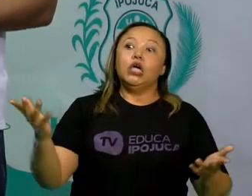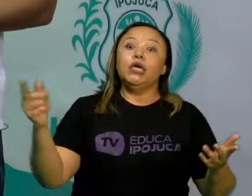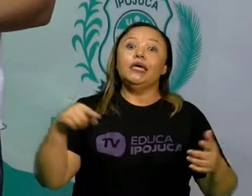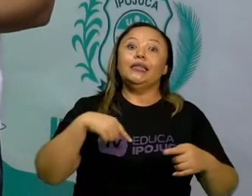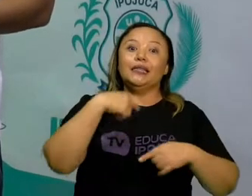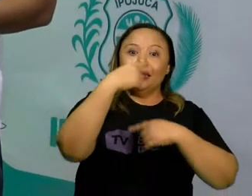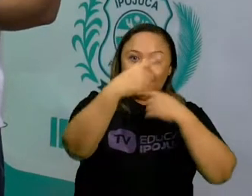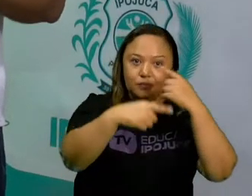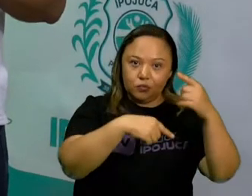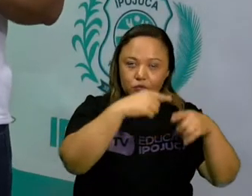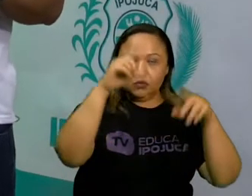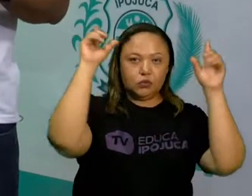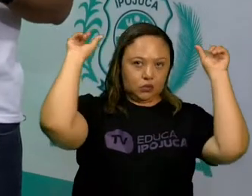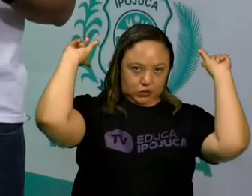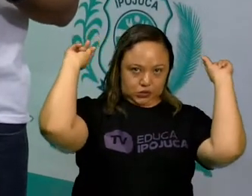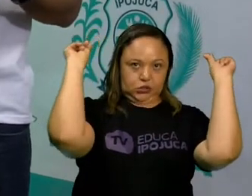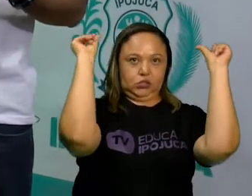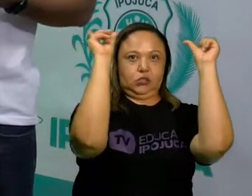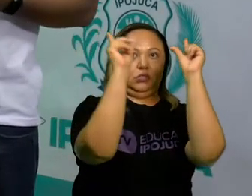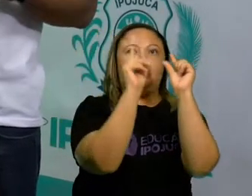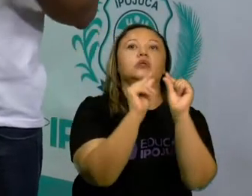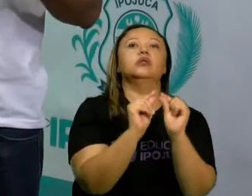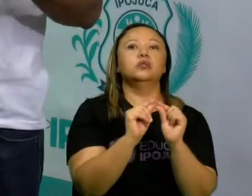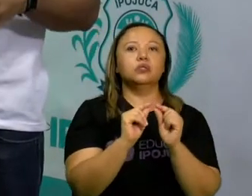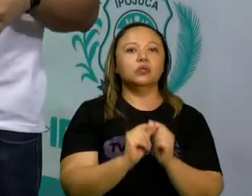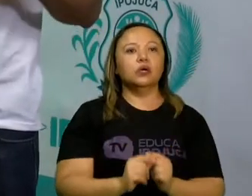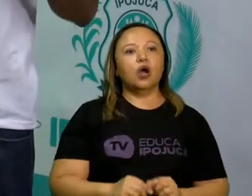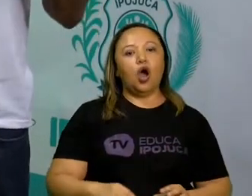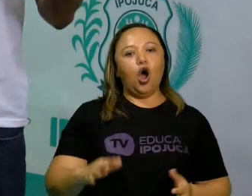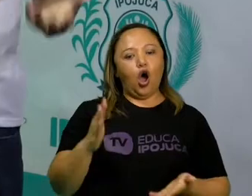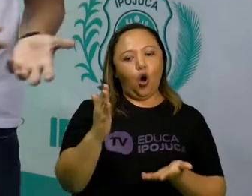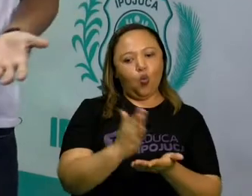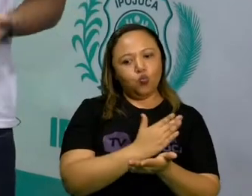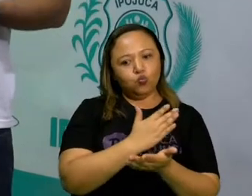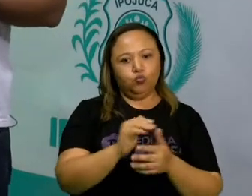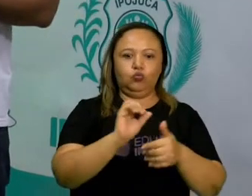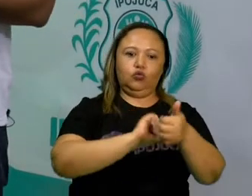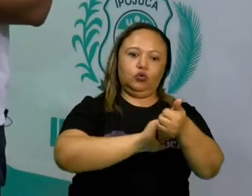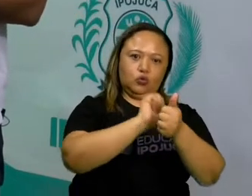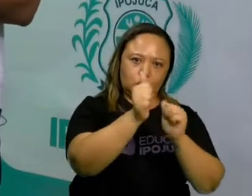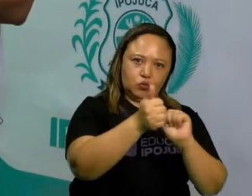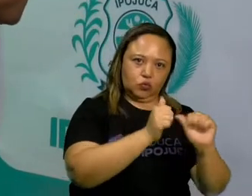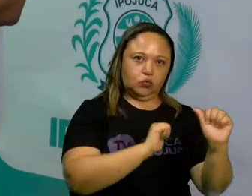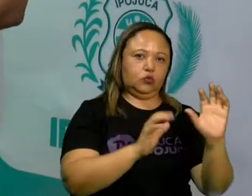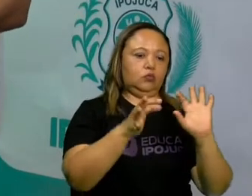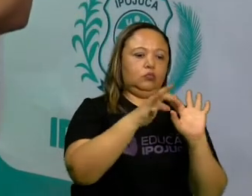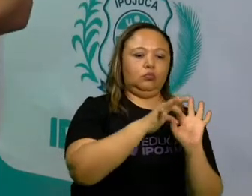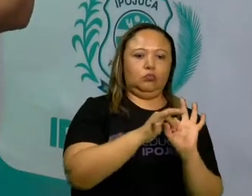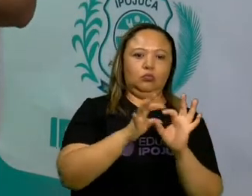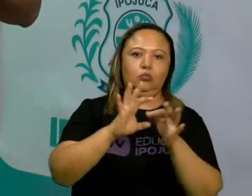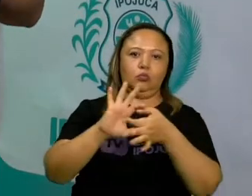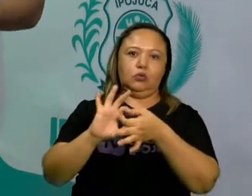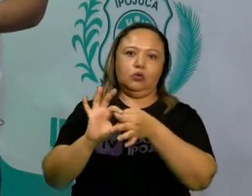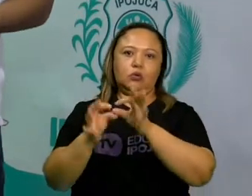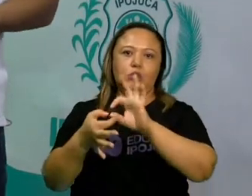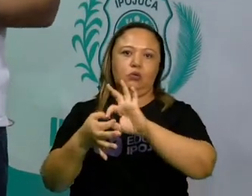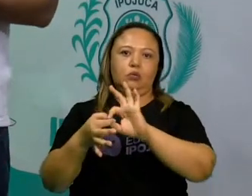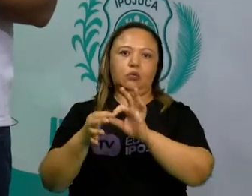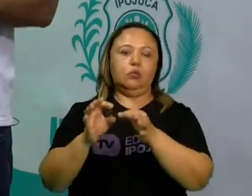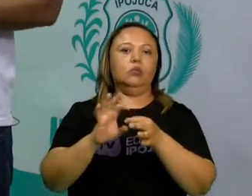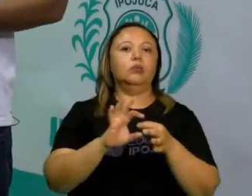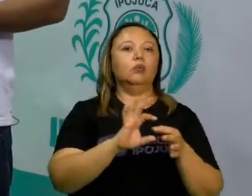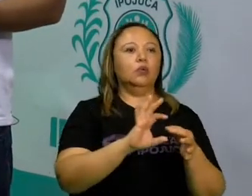da Grécia Antiga e que, posteriormente, alguns se tornaram os esportes que a gente conhece e